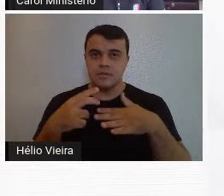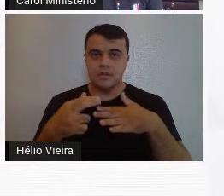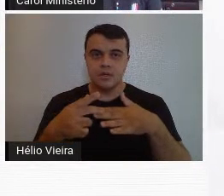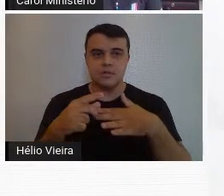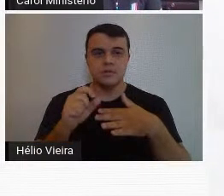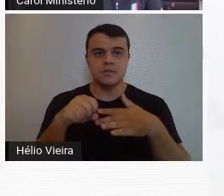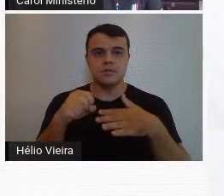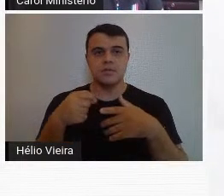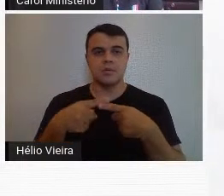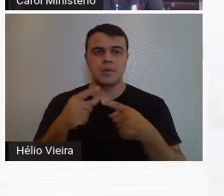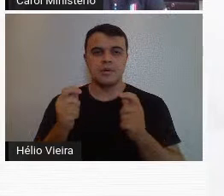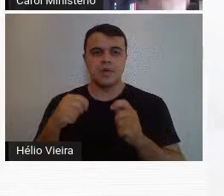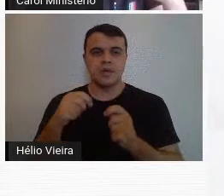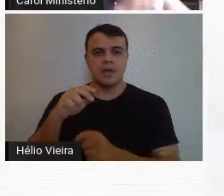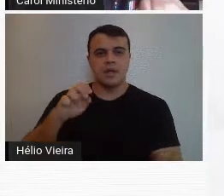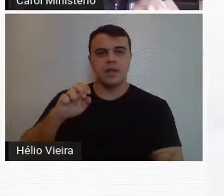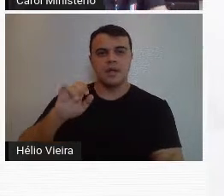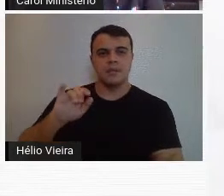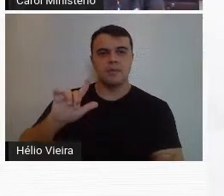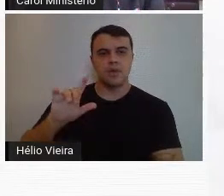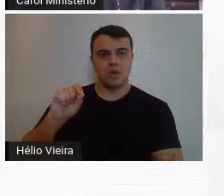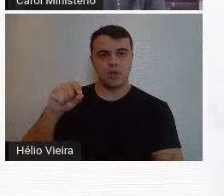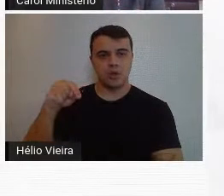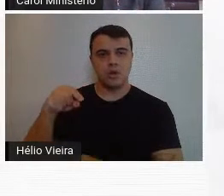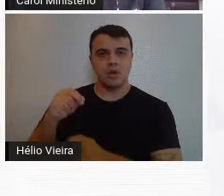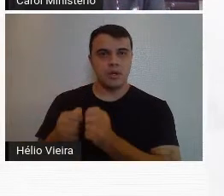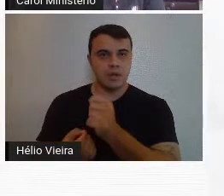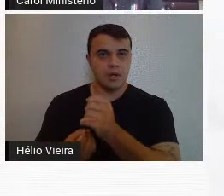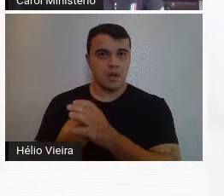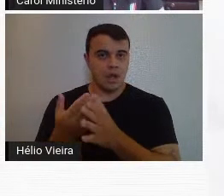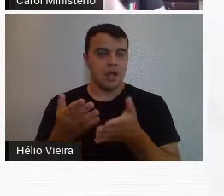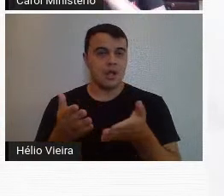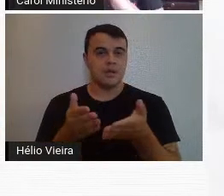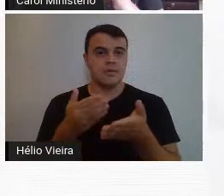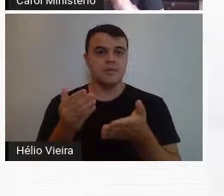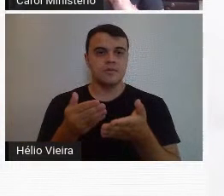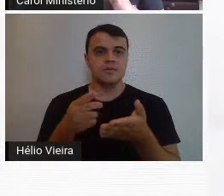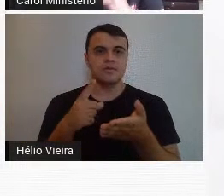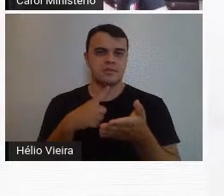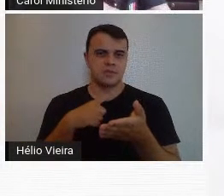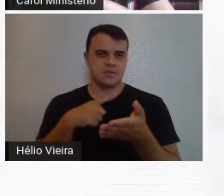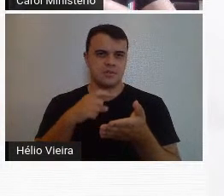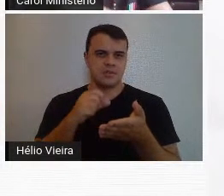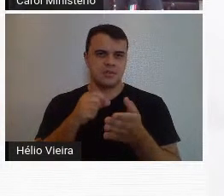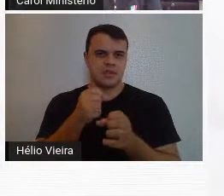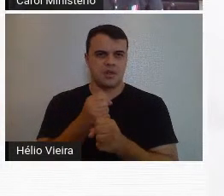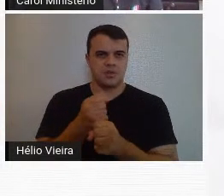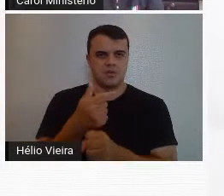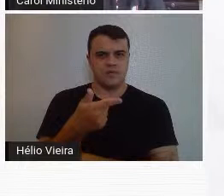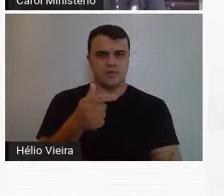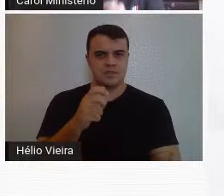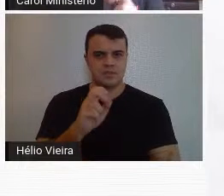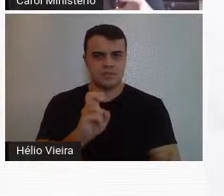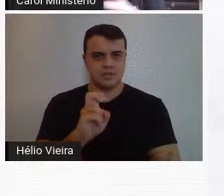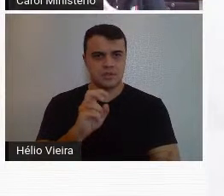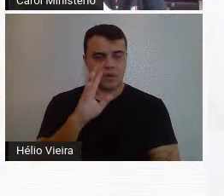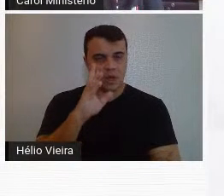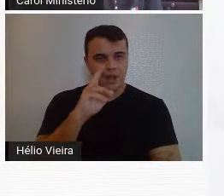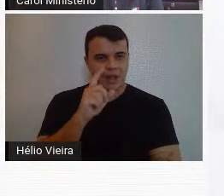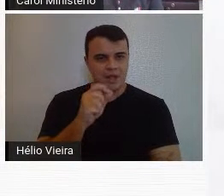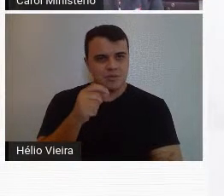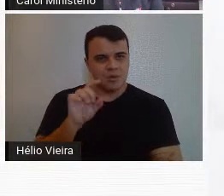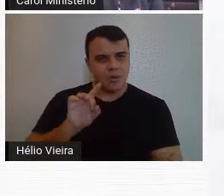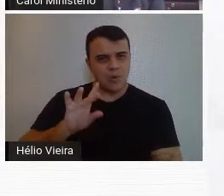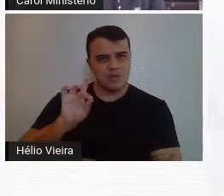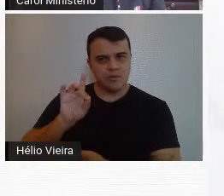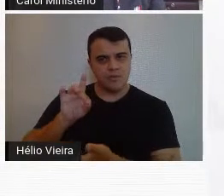vários, que seria o Emílio Moura, que é com quem ele funda, inclusive, a revista, que é uma publicação de 25, que é um veículo quase